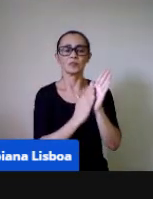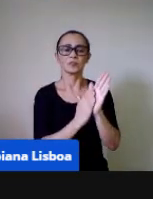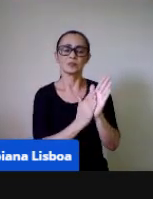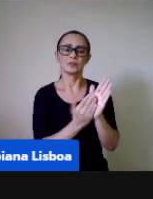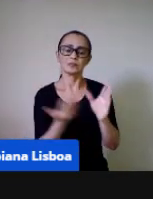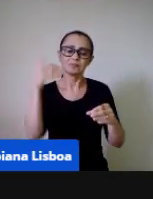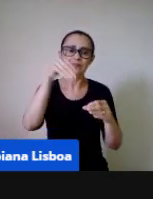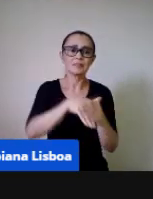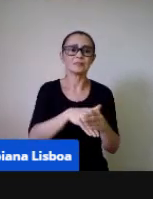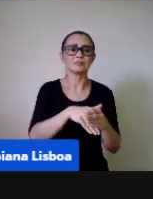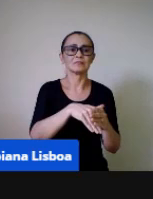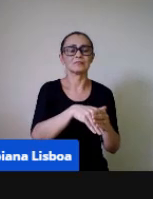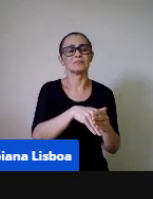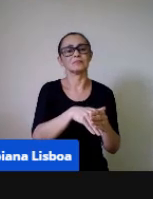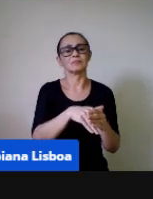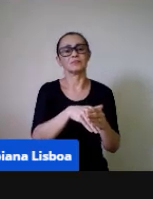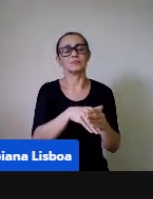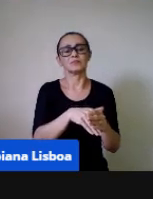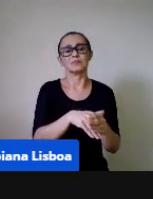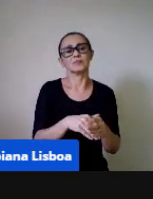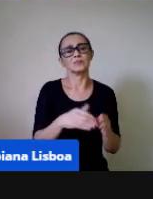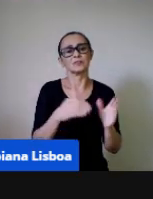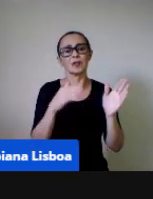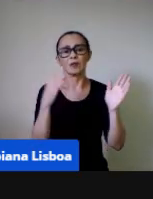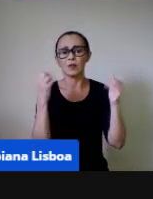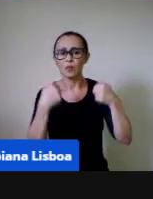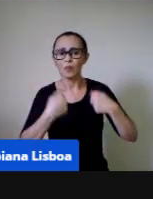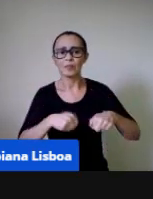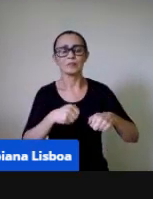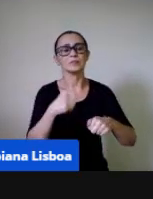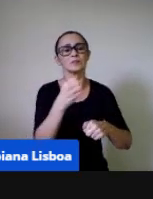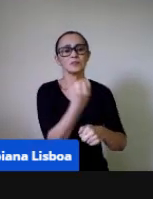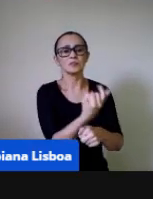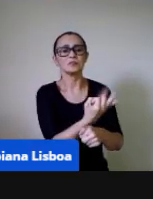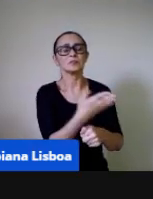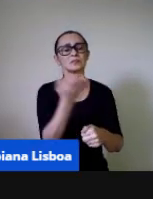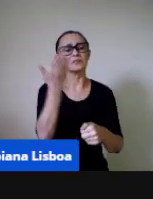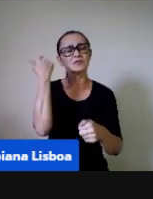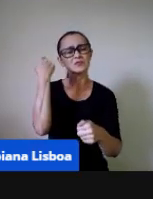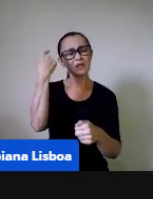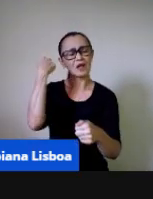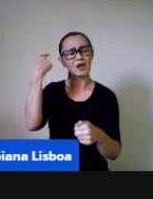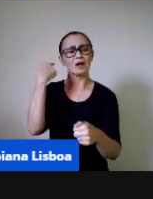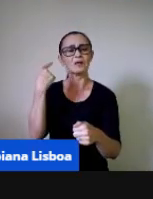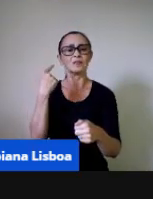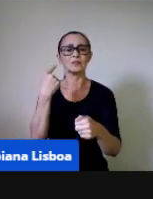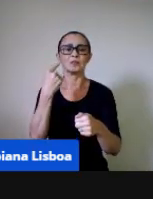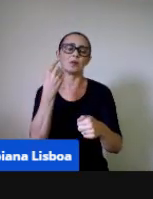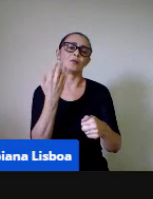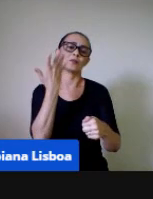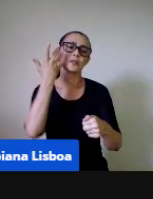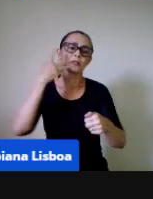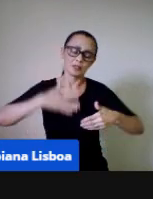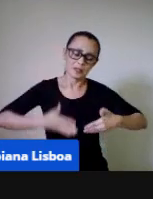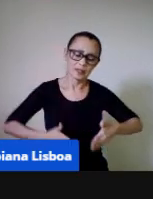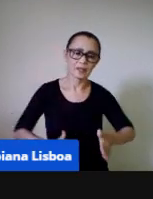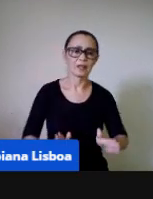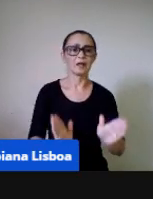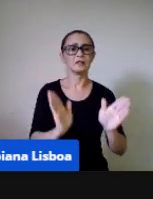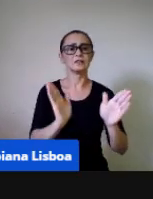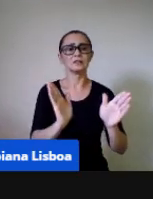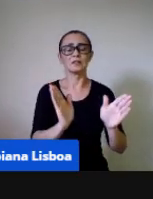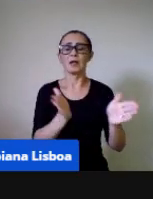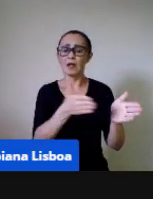né, e que as crianças, elas, como a gente falou no começo, desde quando elas nascem, elas já estão envolvidas nesse